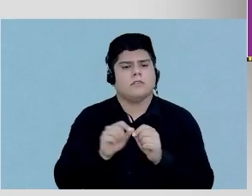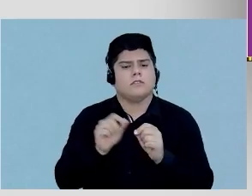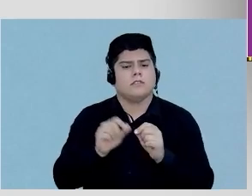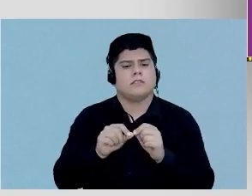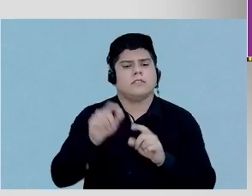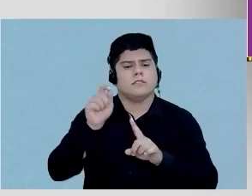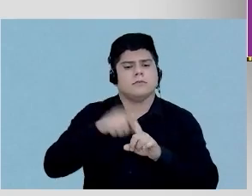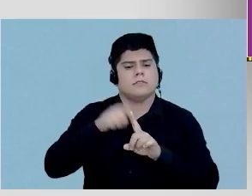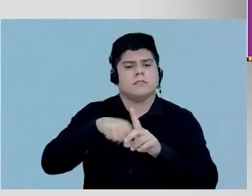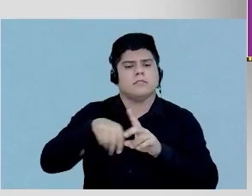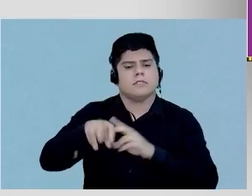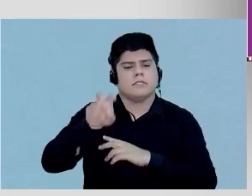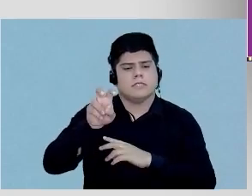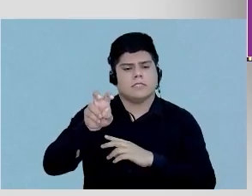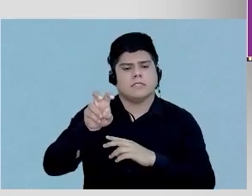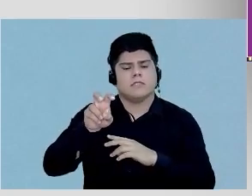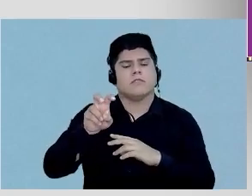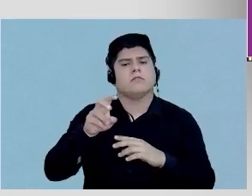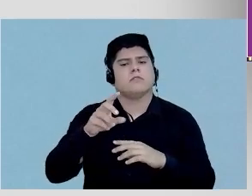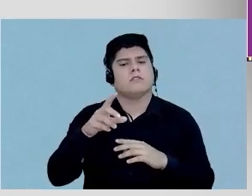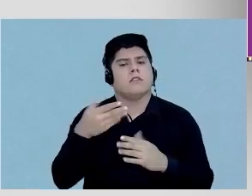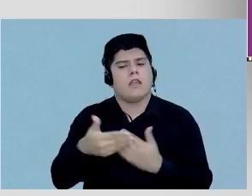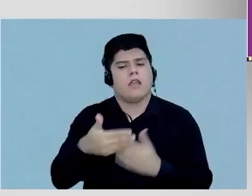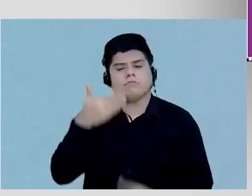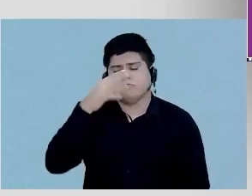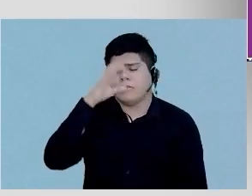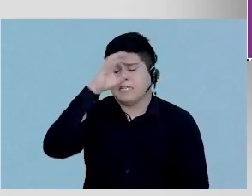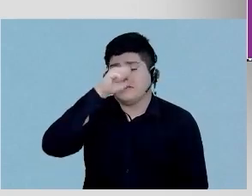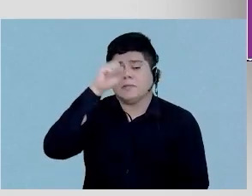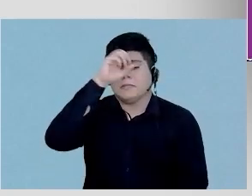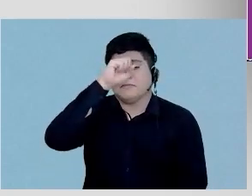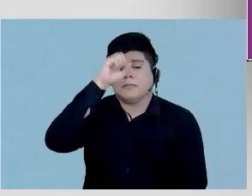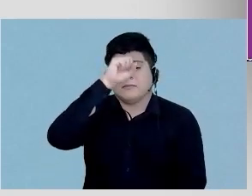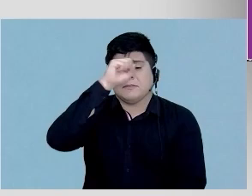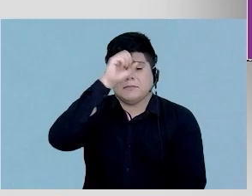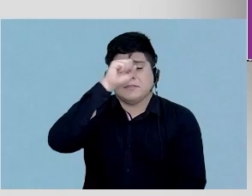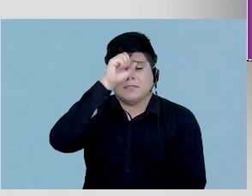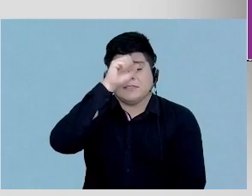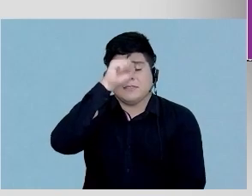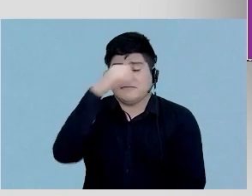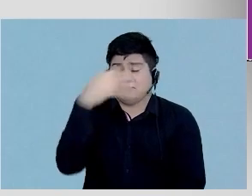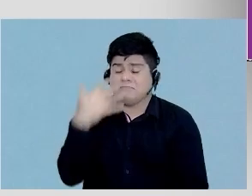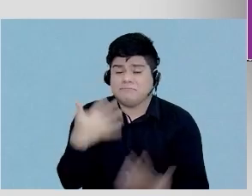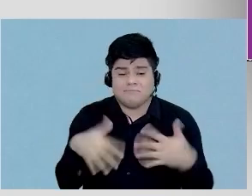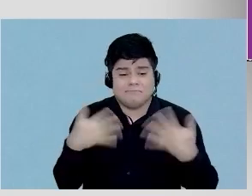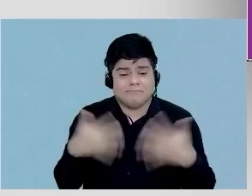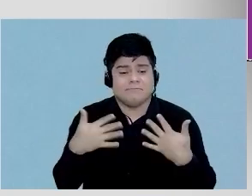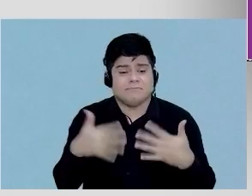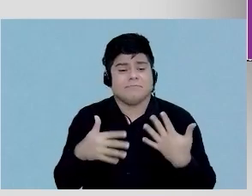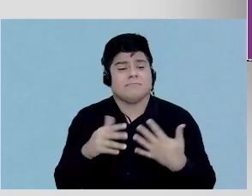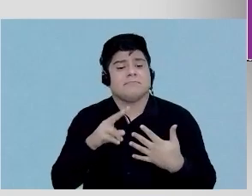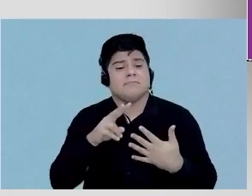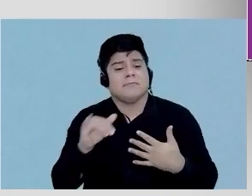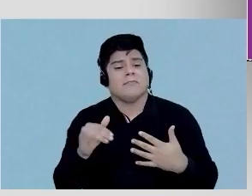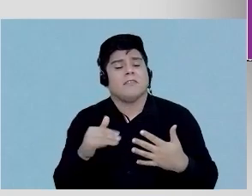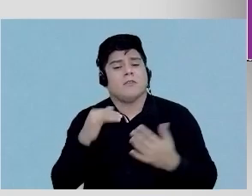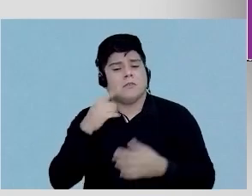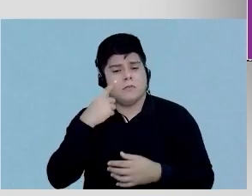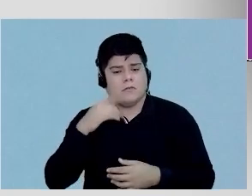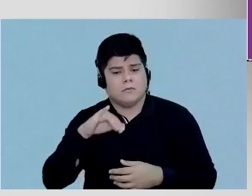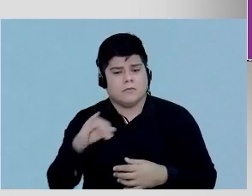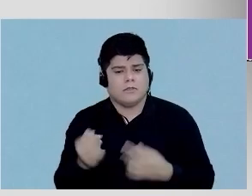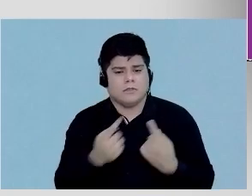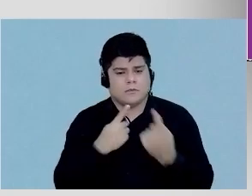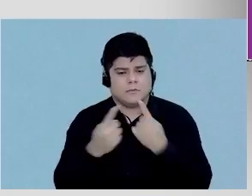meses e a gente está aprendendo muito, muitos pacientes, como a gente vai poder ter oportunidade daqui a pouco de ver na